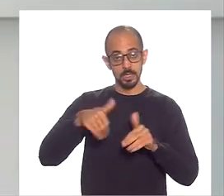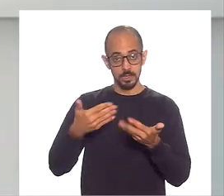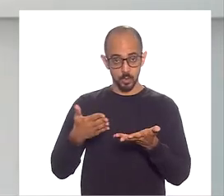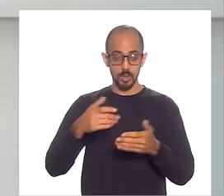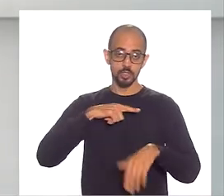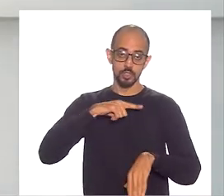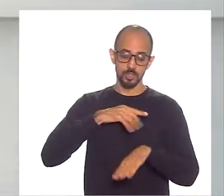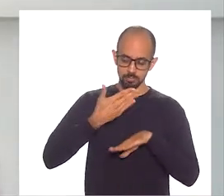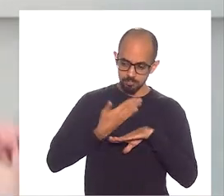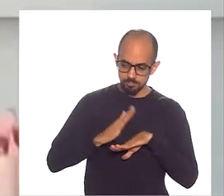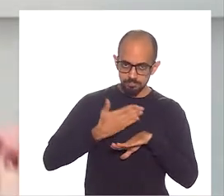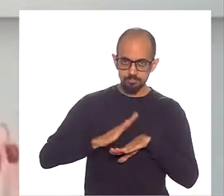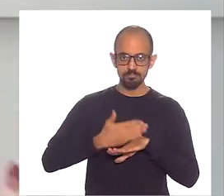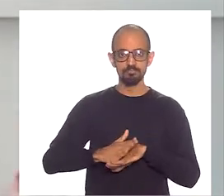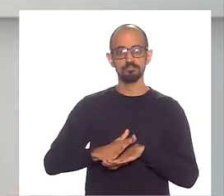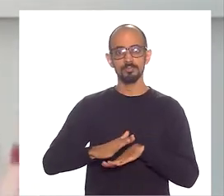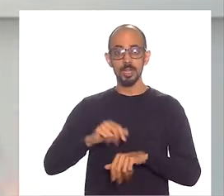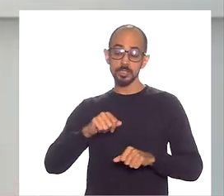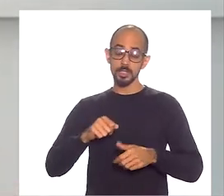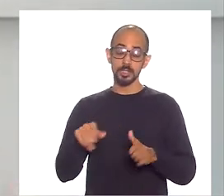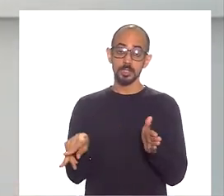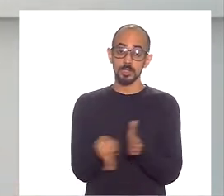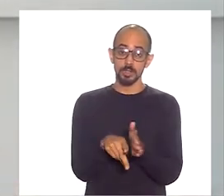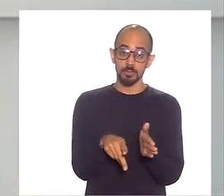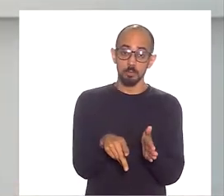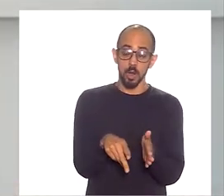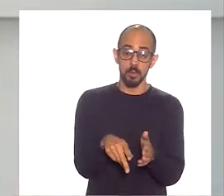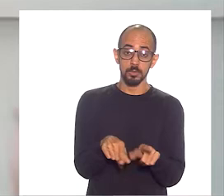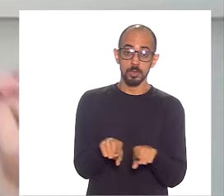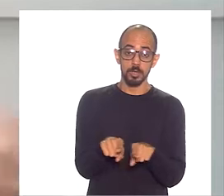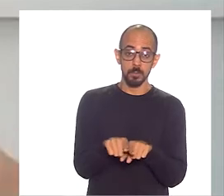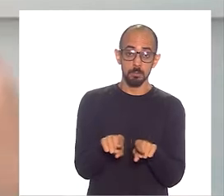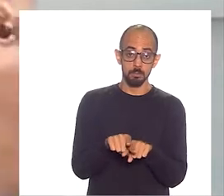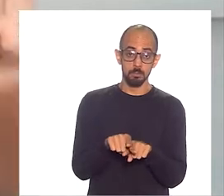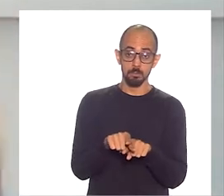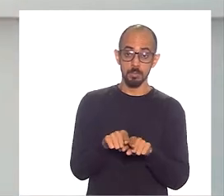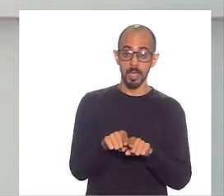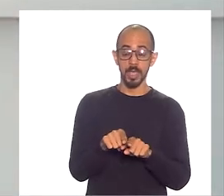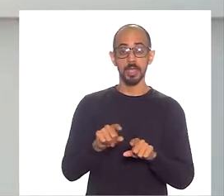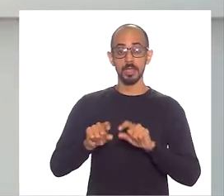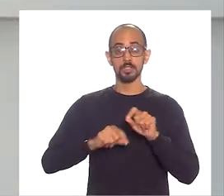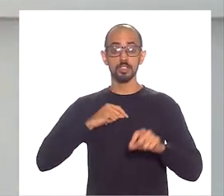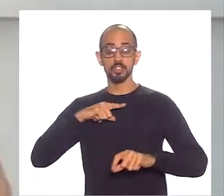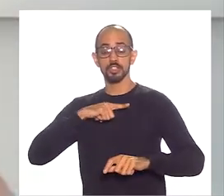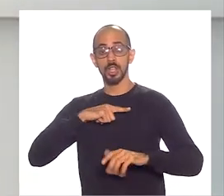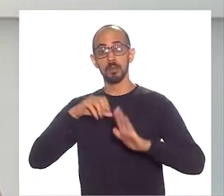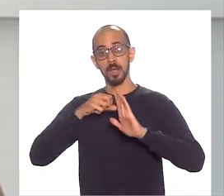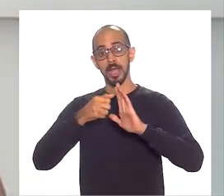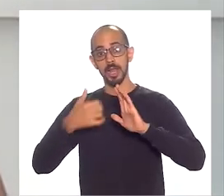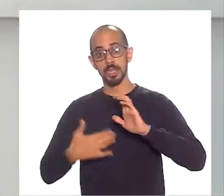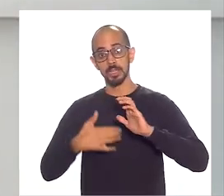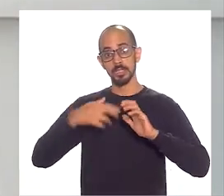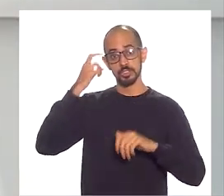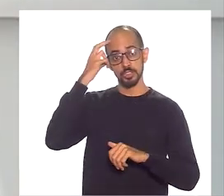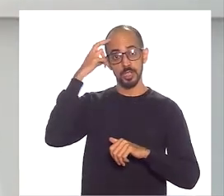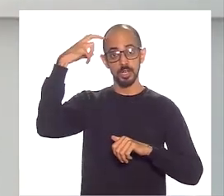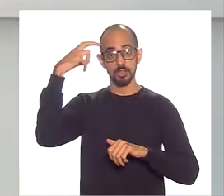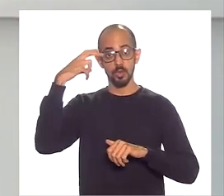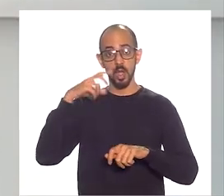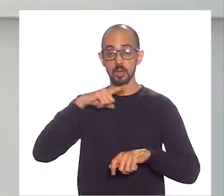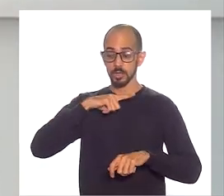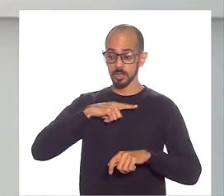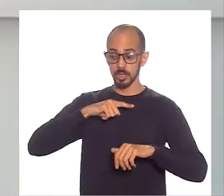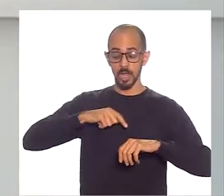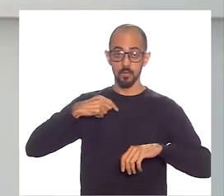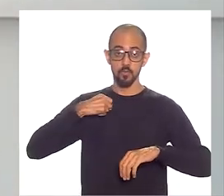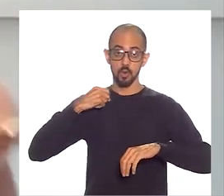propriedade intelectual que a gente tem de conteúdo, a gente leva voluntários capacitados por nós para